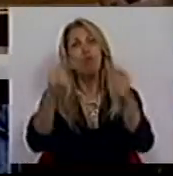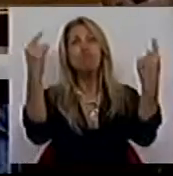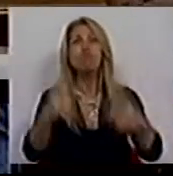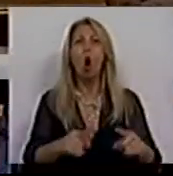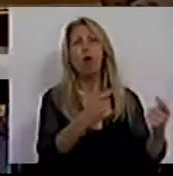grupos privados.